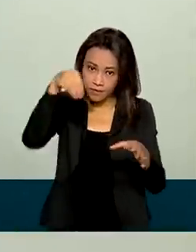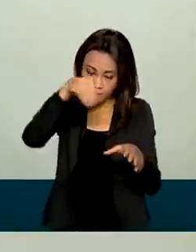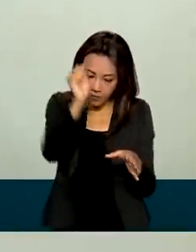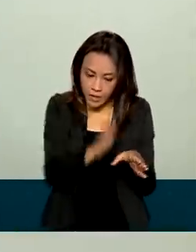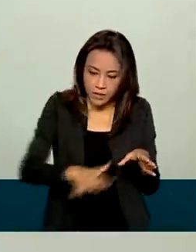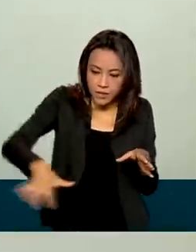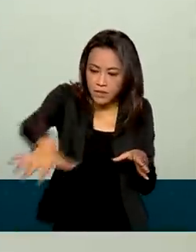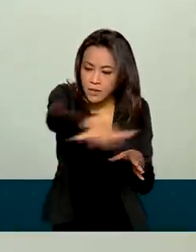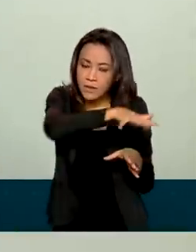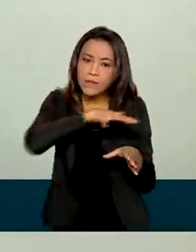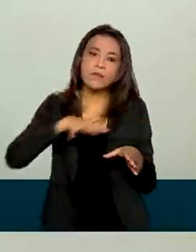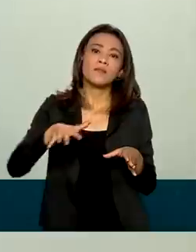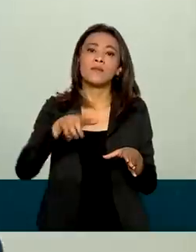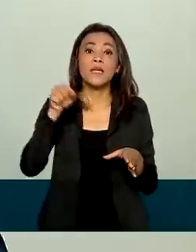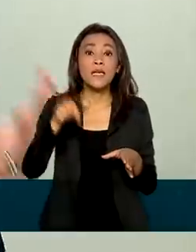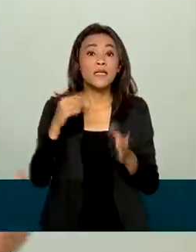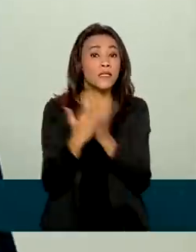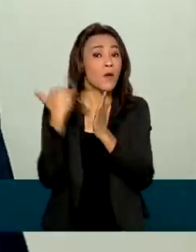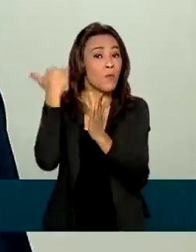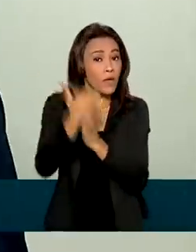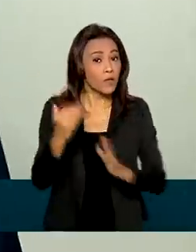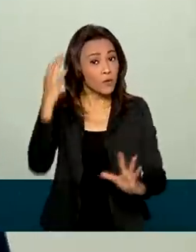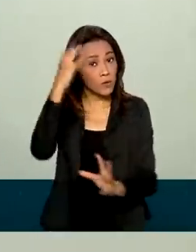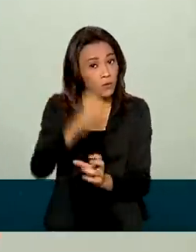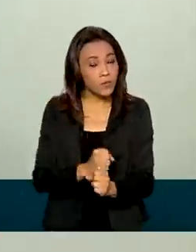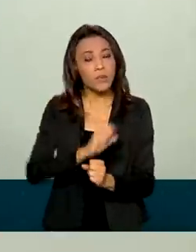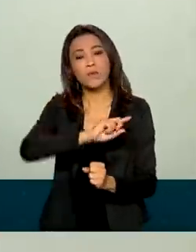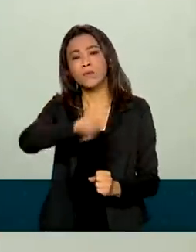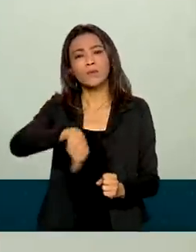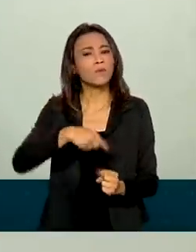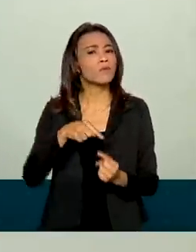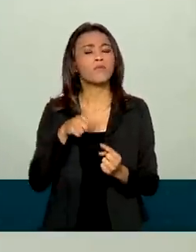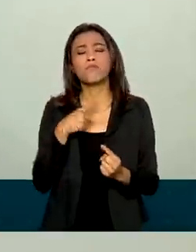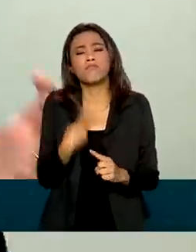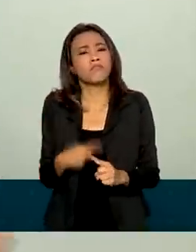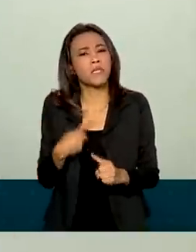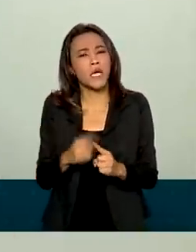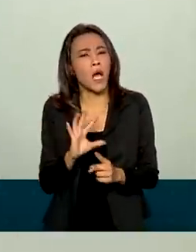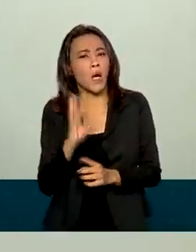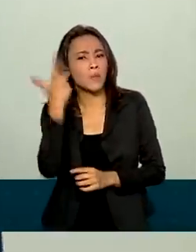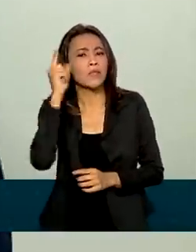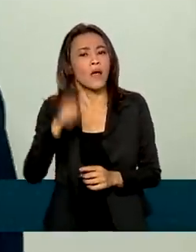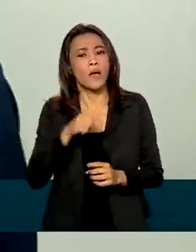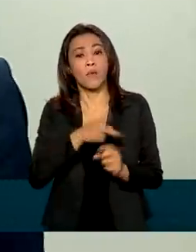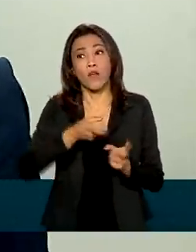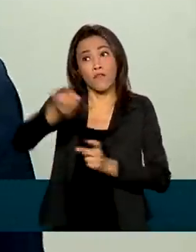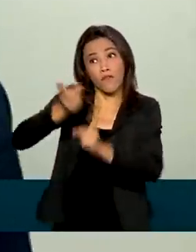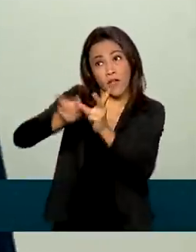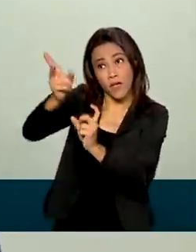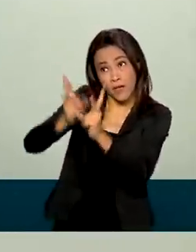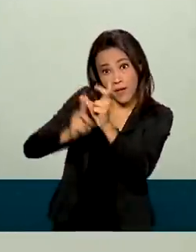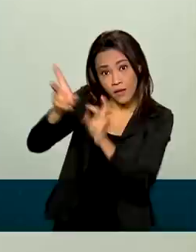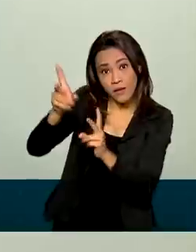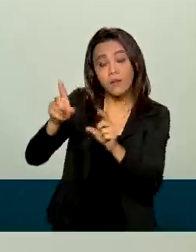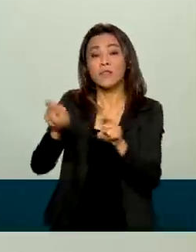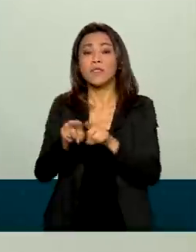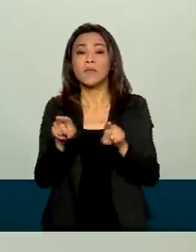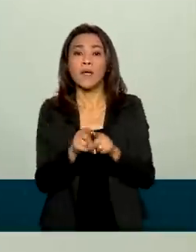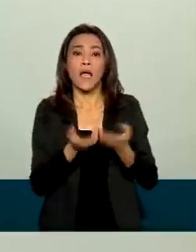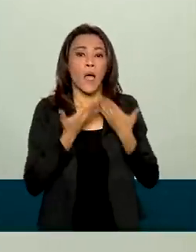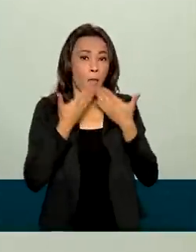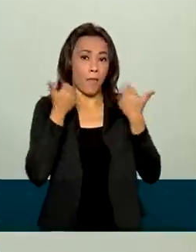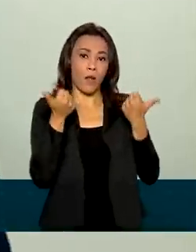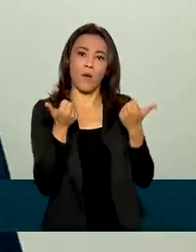importante observar que esse aumento no valor total foi devido tanto ao aumento no volume total exportado quanto à melhoria, à